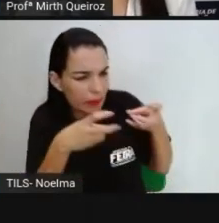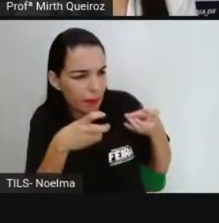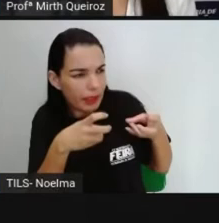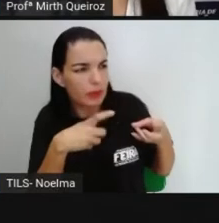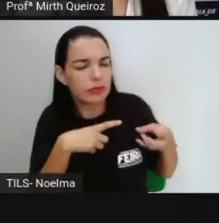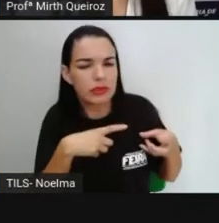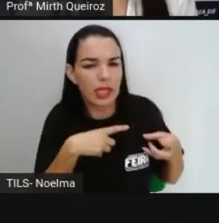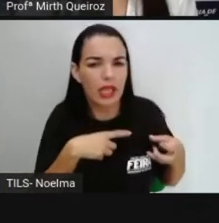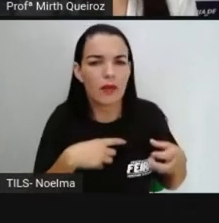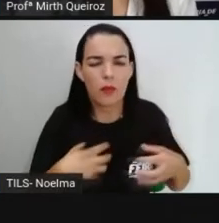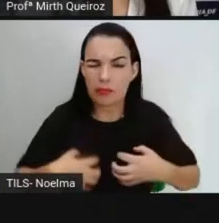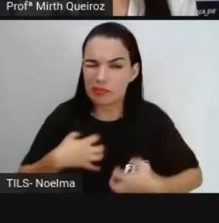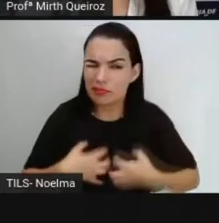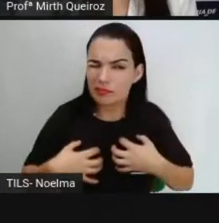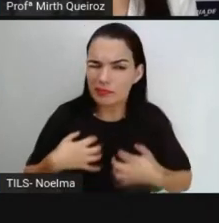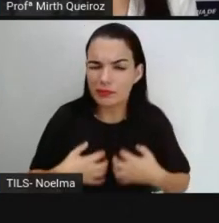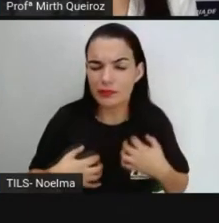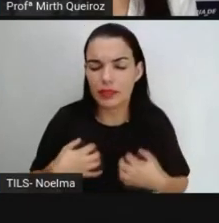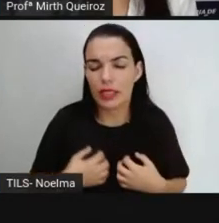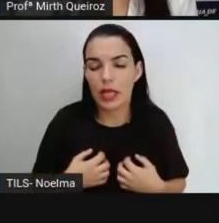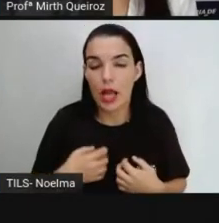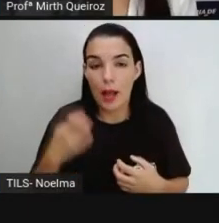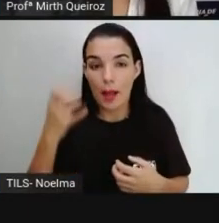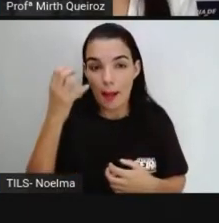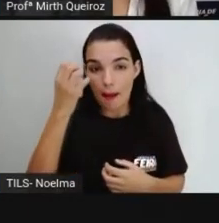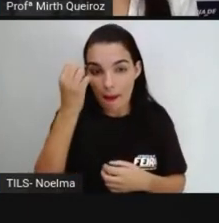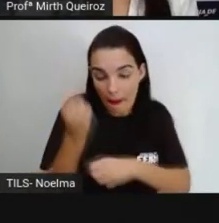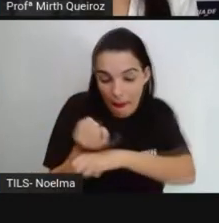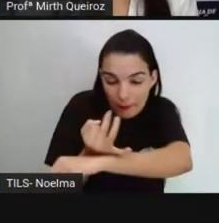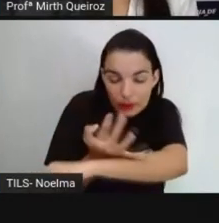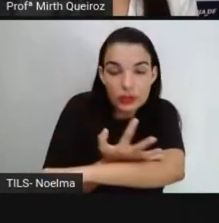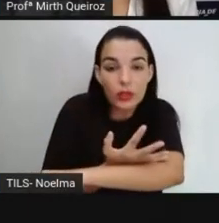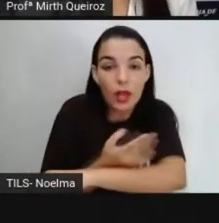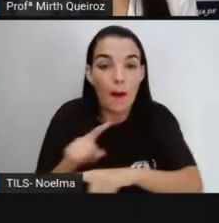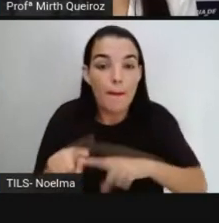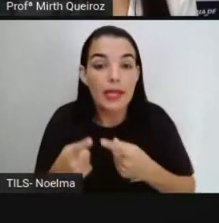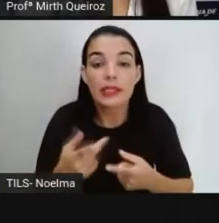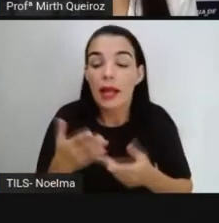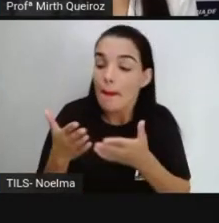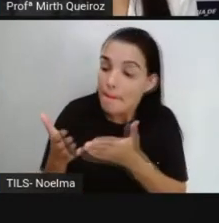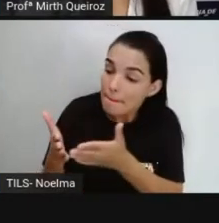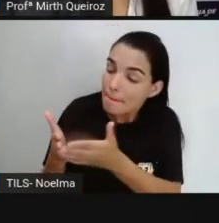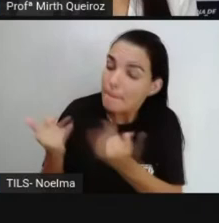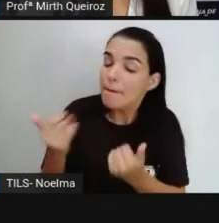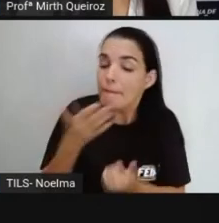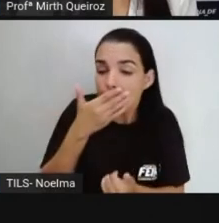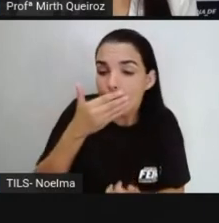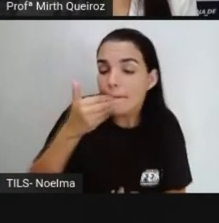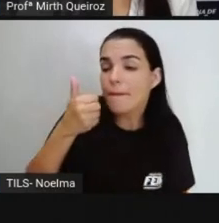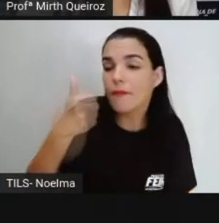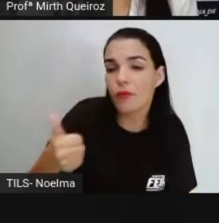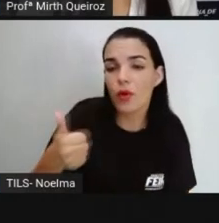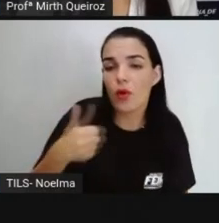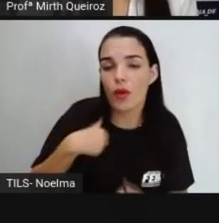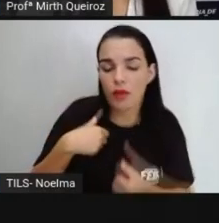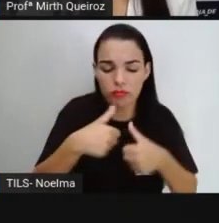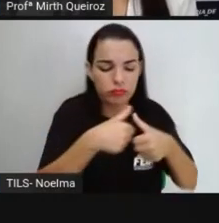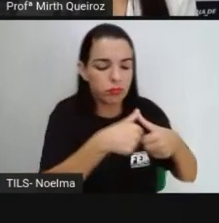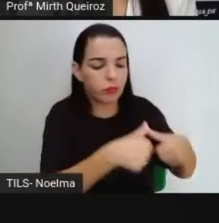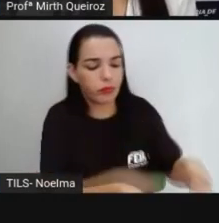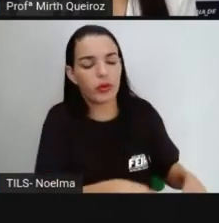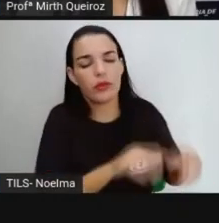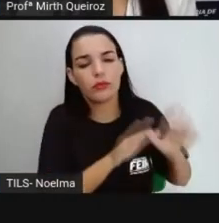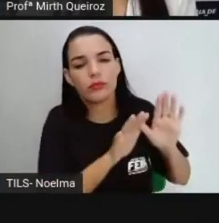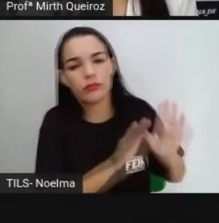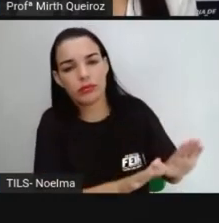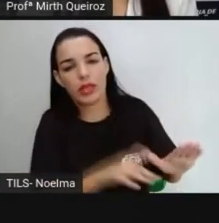estresse emocional Ela priorizou o seu bem-estar E ela estava totalmente correta Cometeu um erro Se sentiu